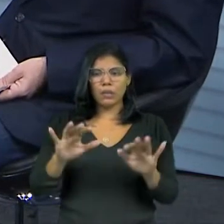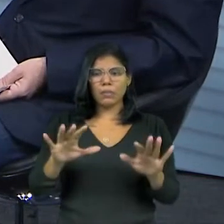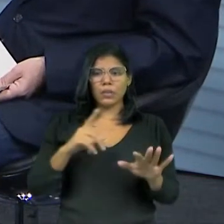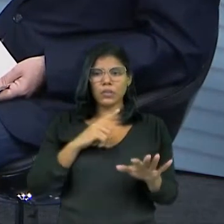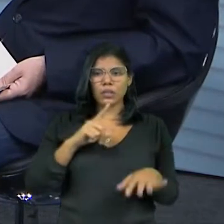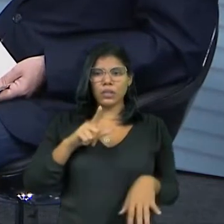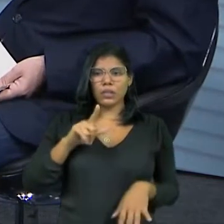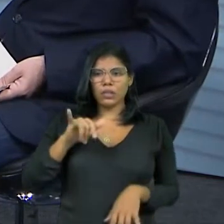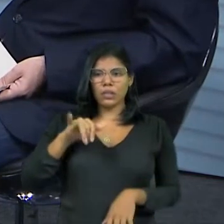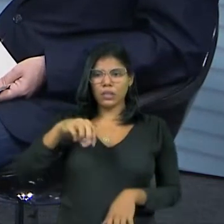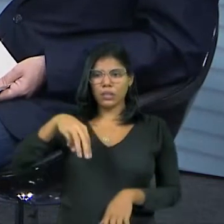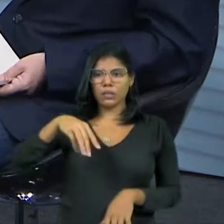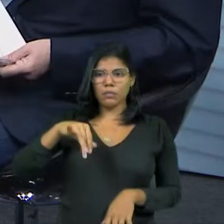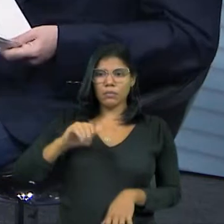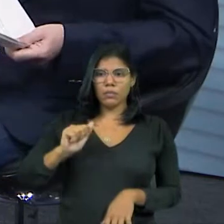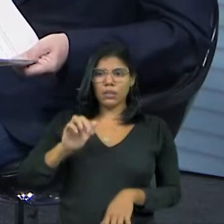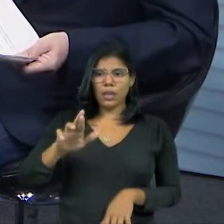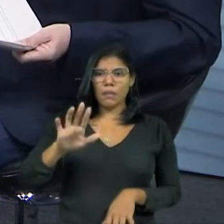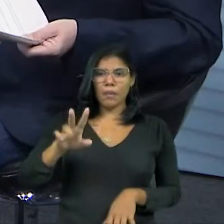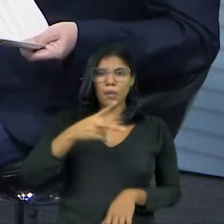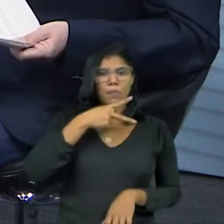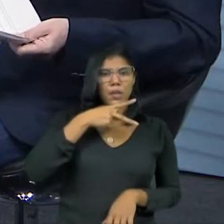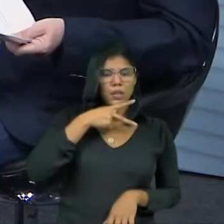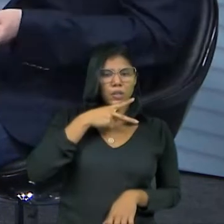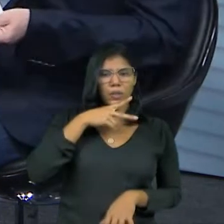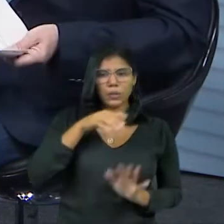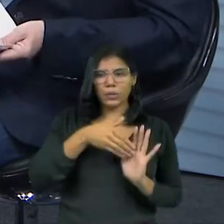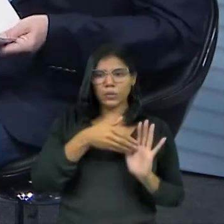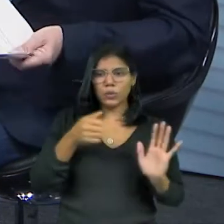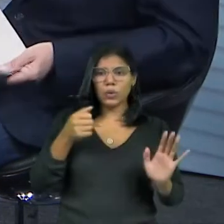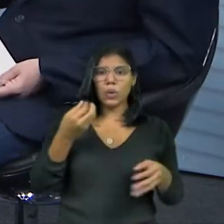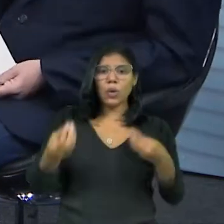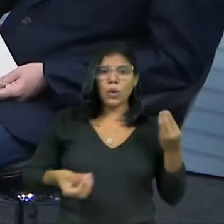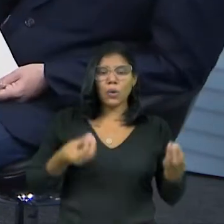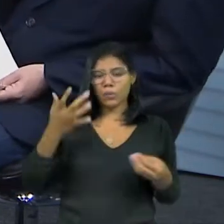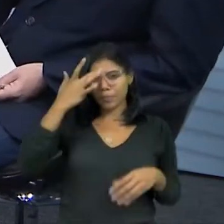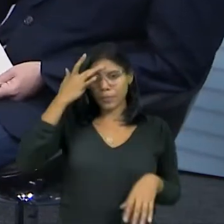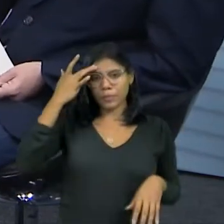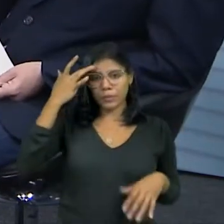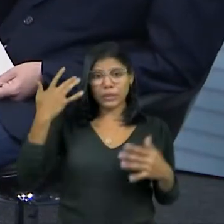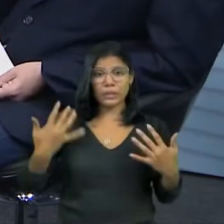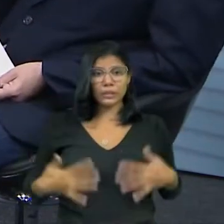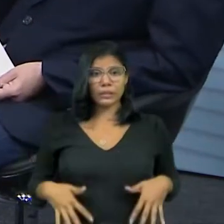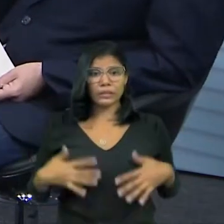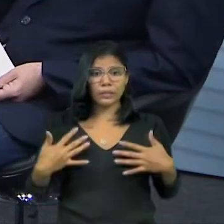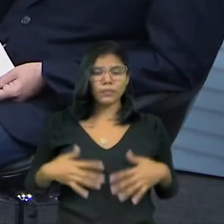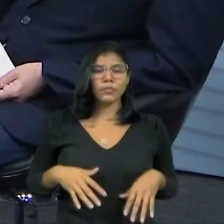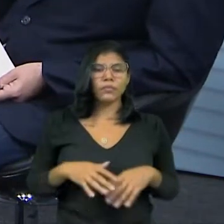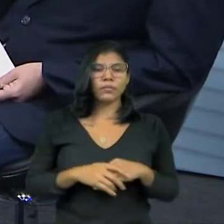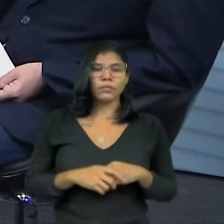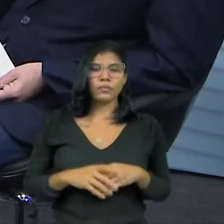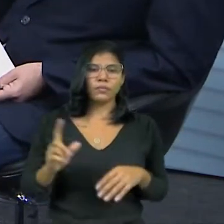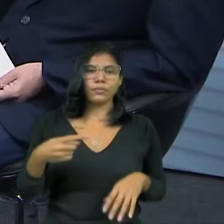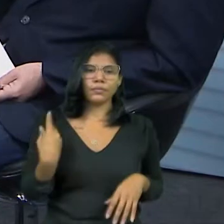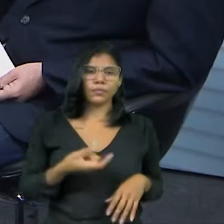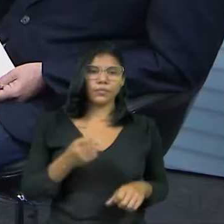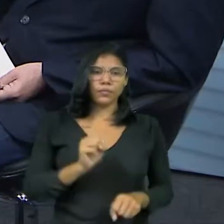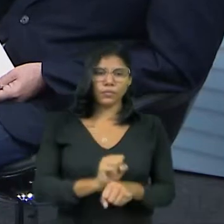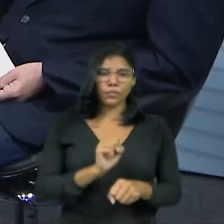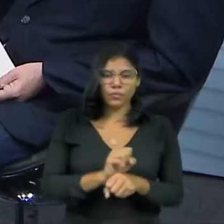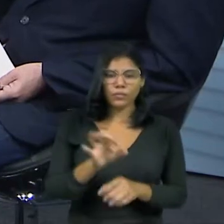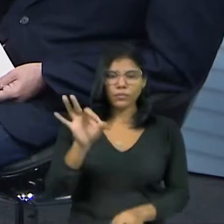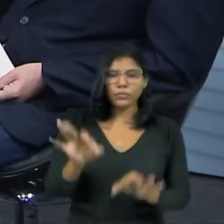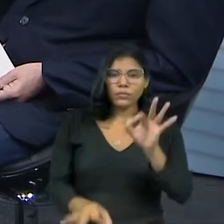que tirou o partido dele da corrida. Aí, como é que o eleitor fica nesse... Isso aí, na verdade, nós estamos ainda aguardando o julgamento do